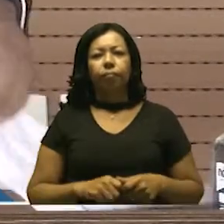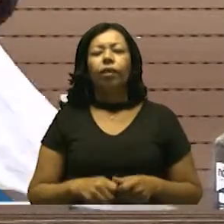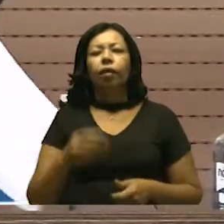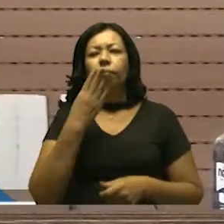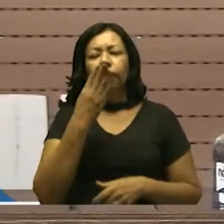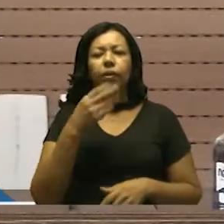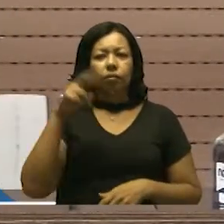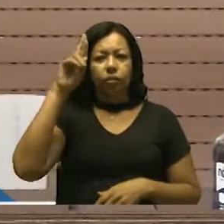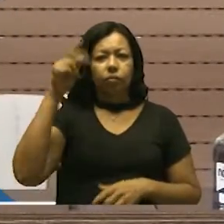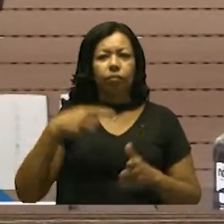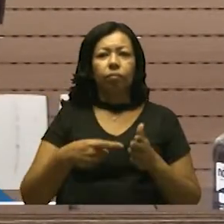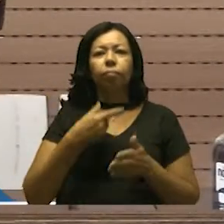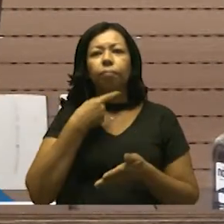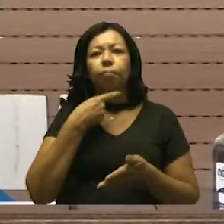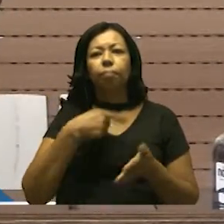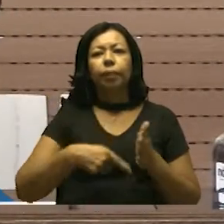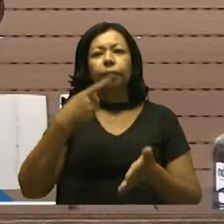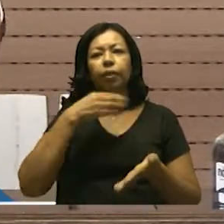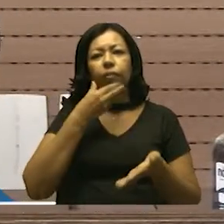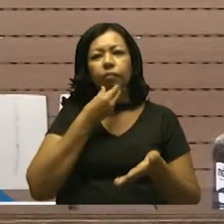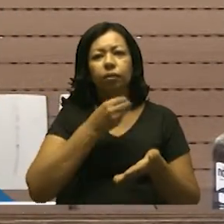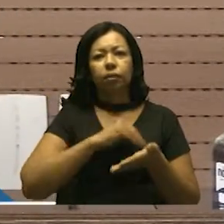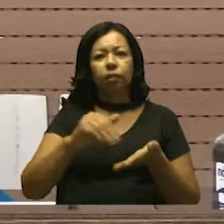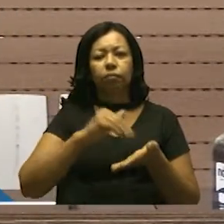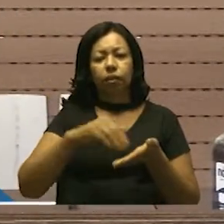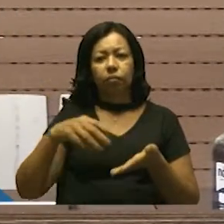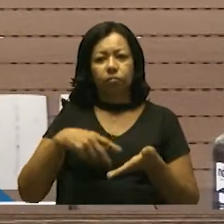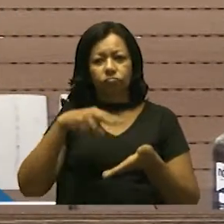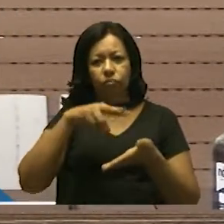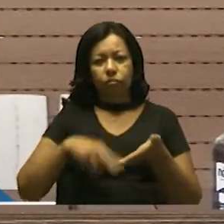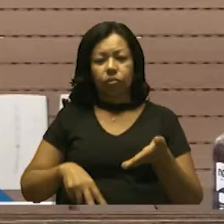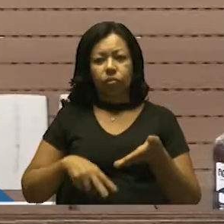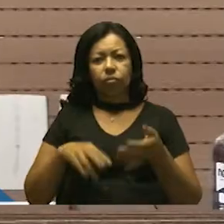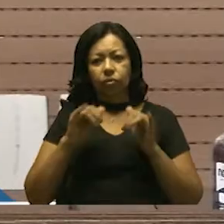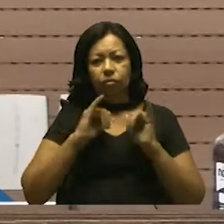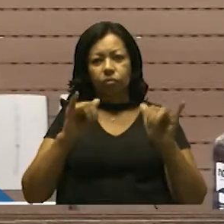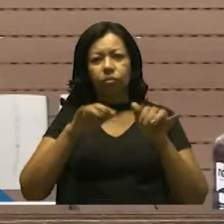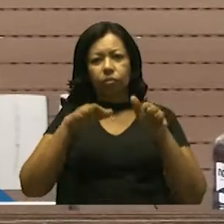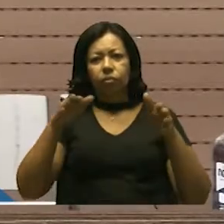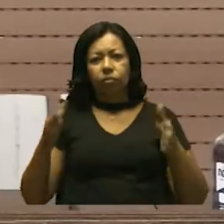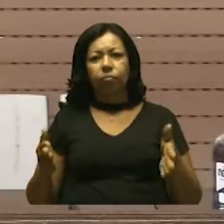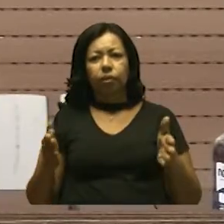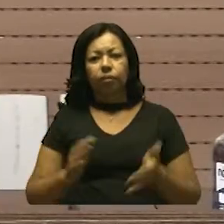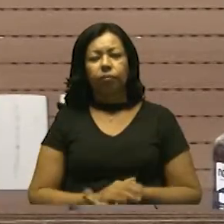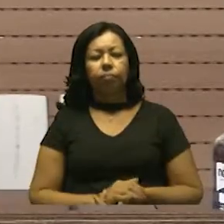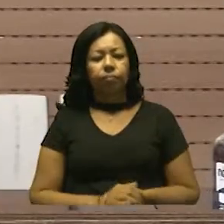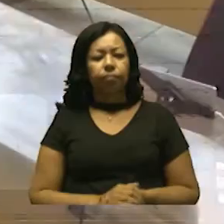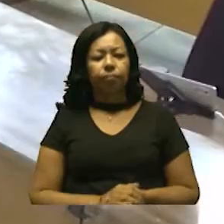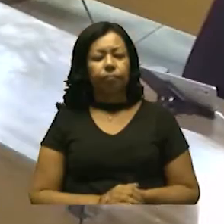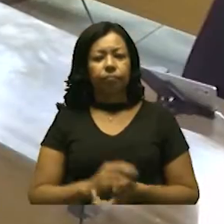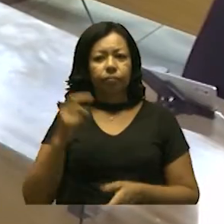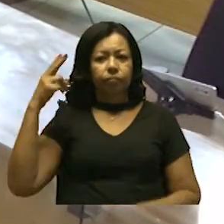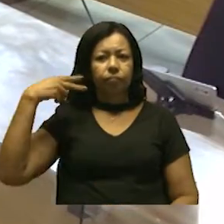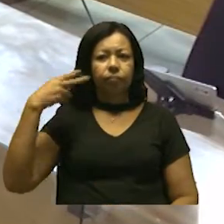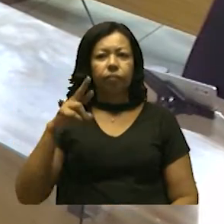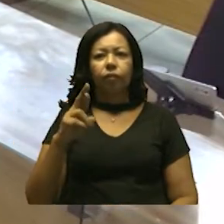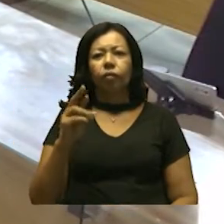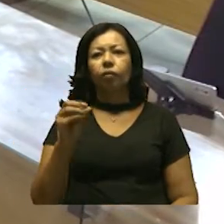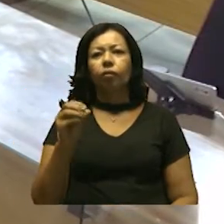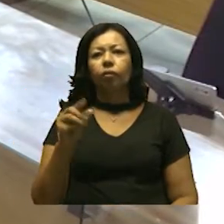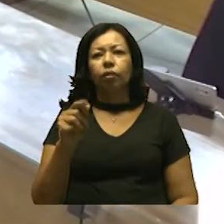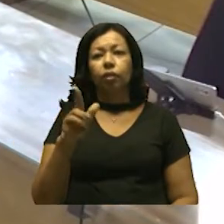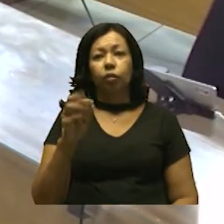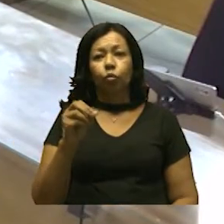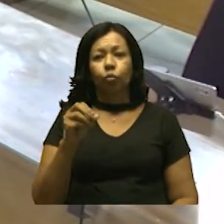Solicito ao senhor 1º secretário que proceda a leitura das indicações encaminhadas à mesa. Do vereador Rodrigo Ramos